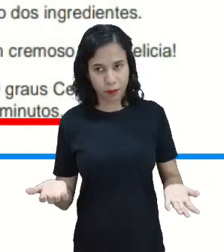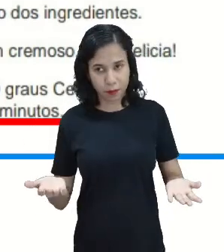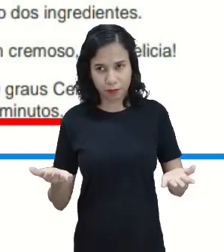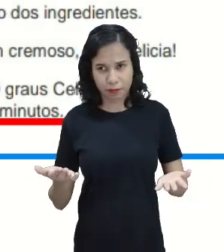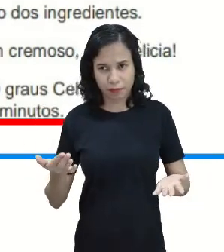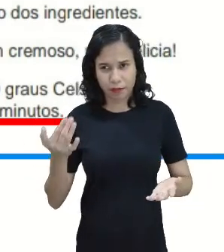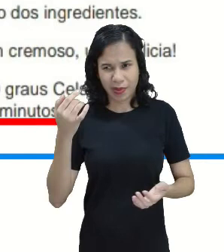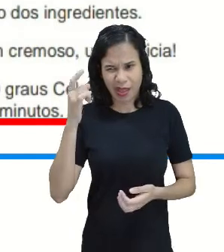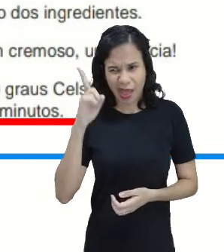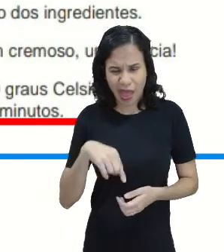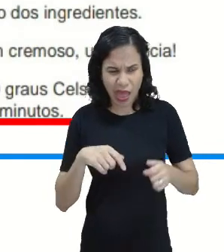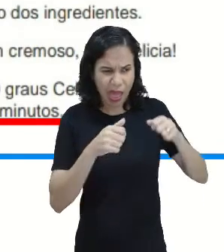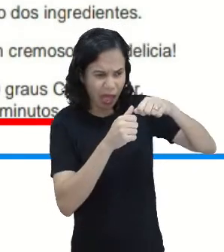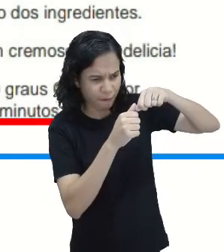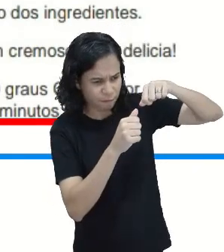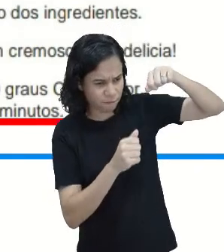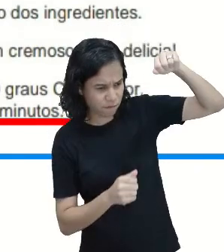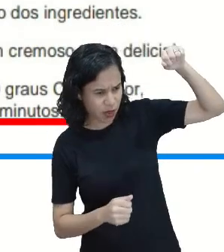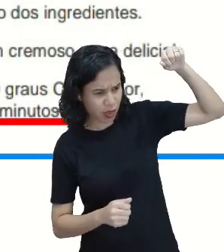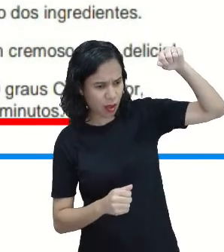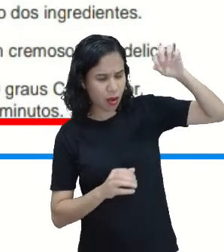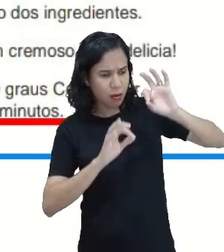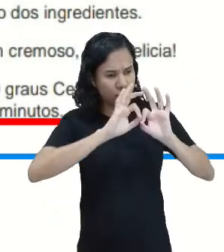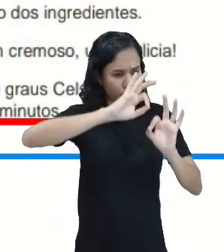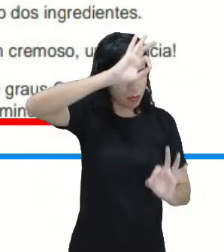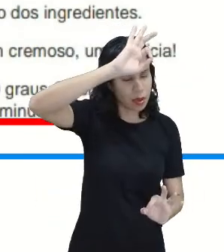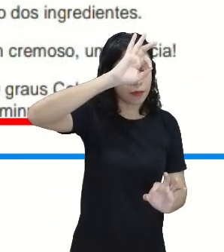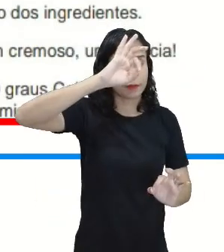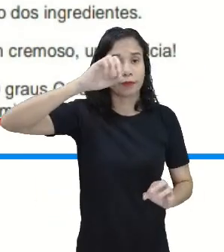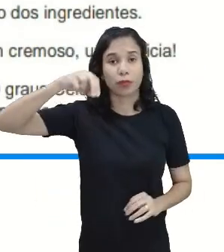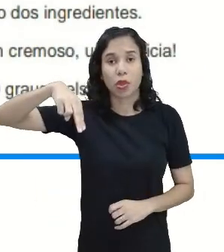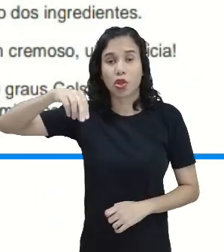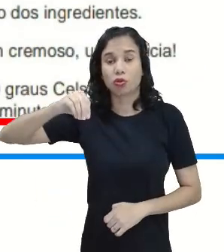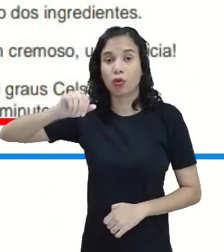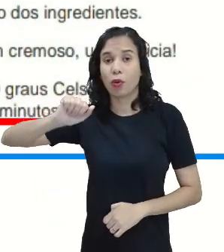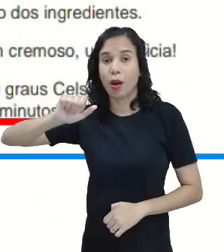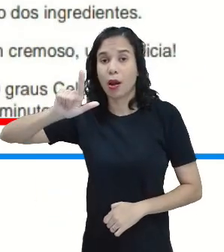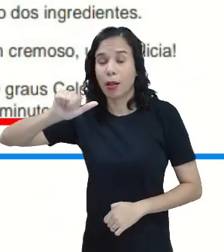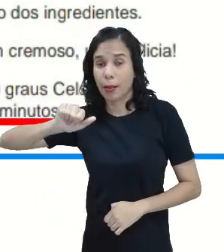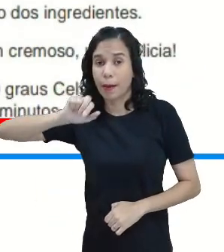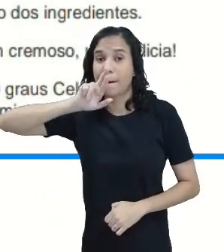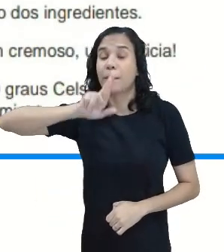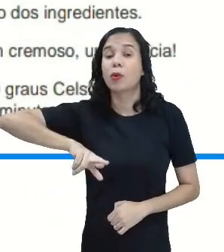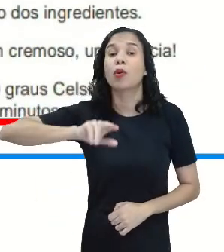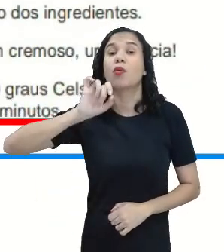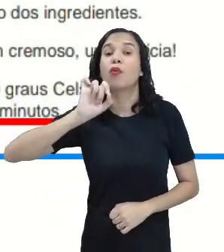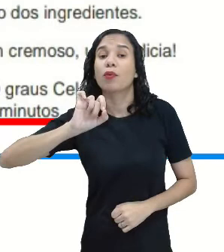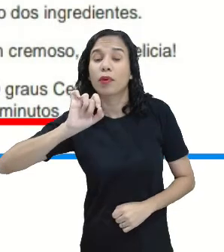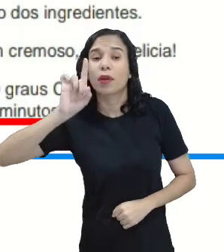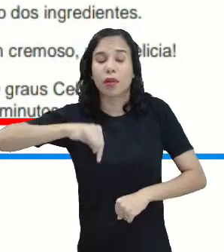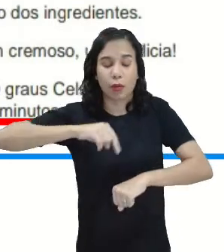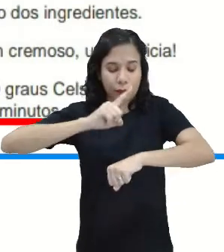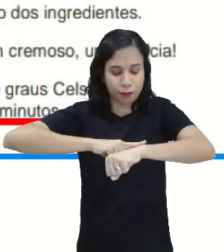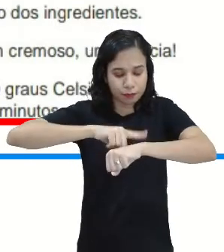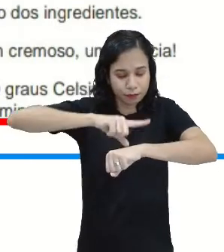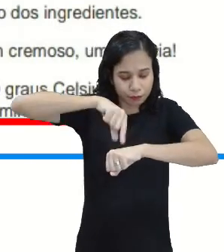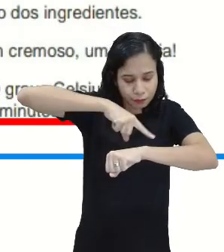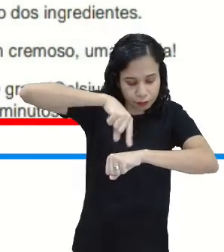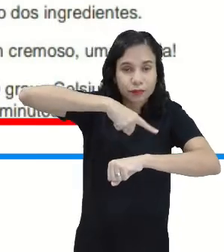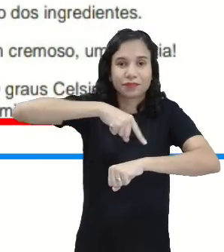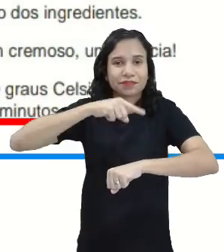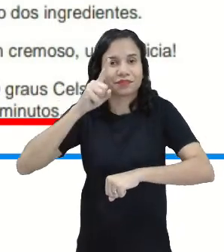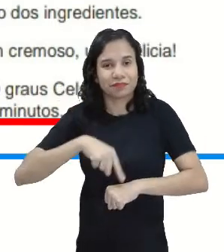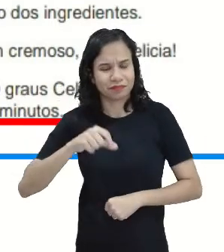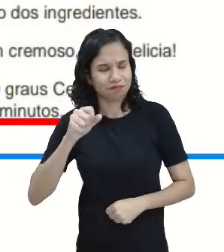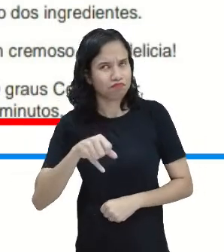Será que é a fita métrica? E aí, professora Casey? Noala já respondeu, professora. Noala disse o quê? Disse que o relógio. O